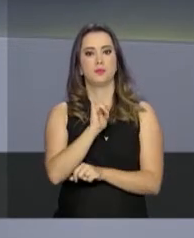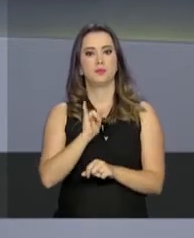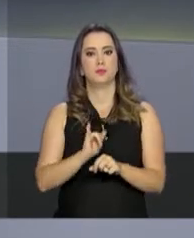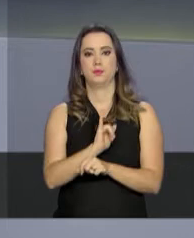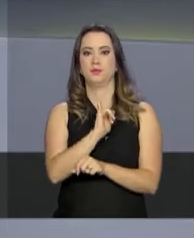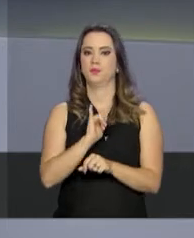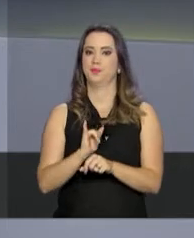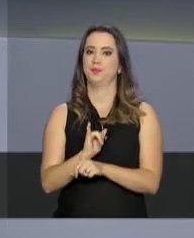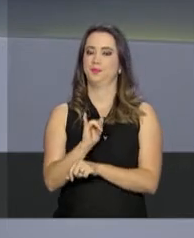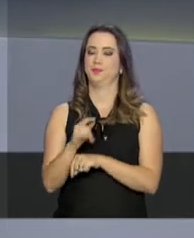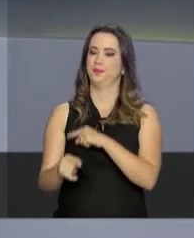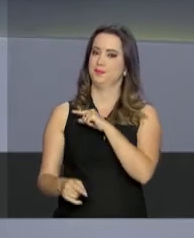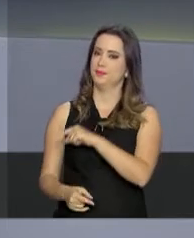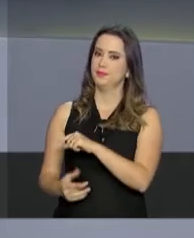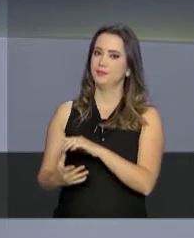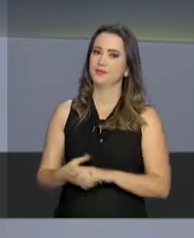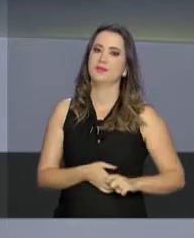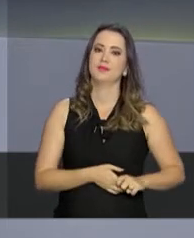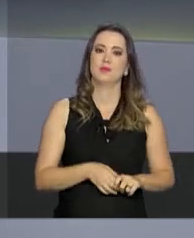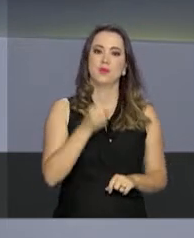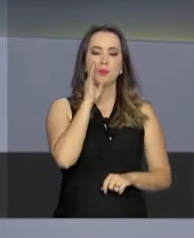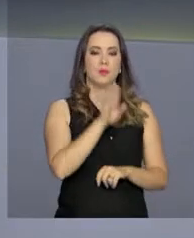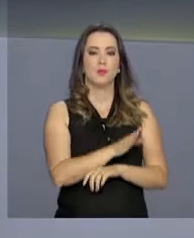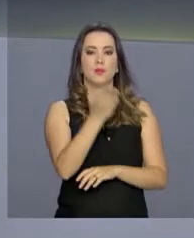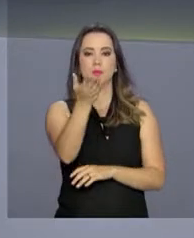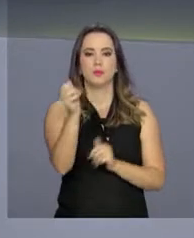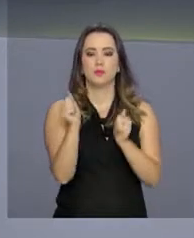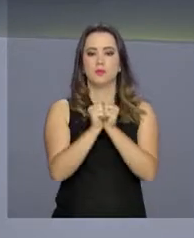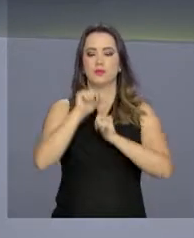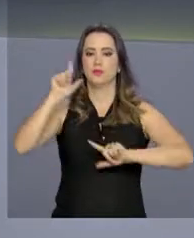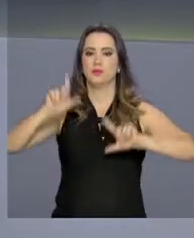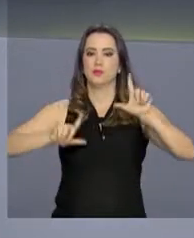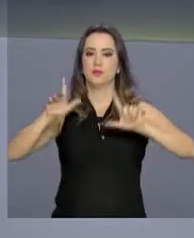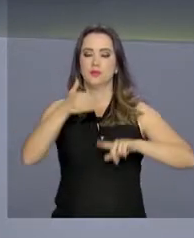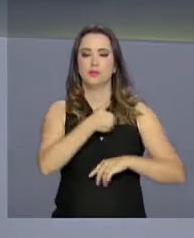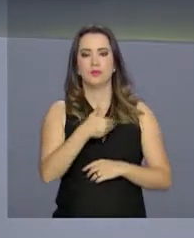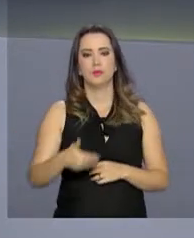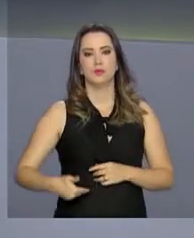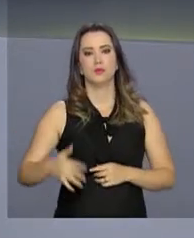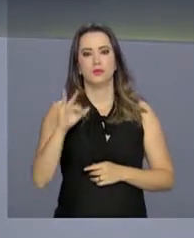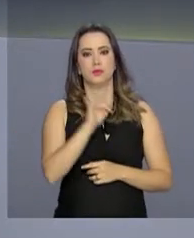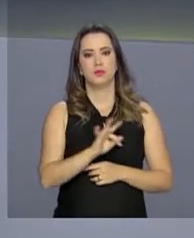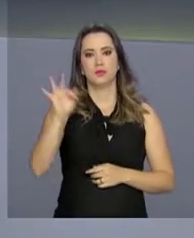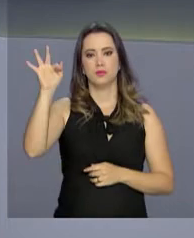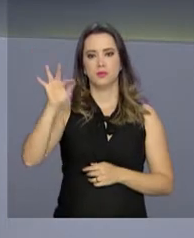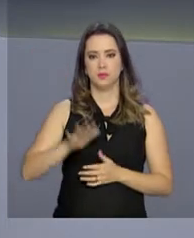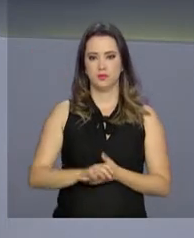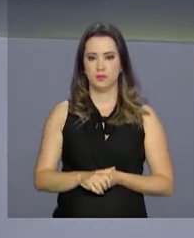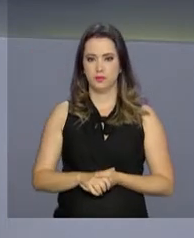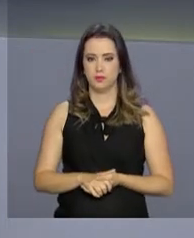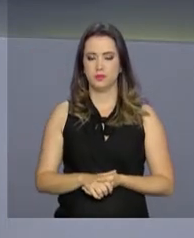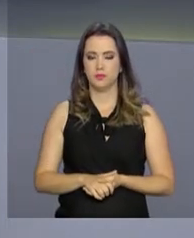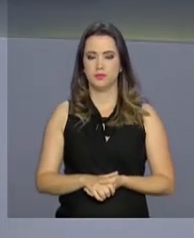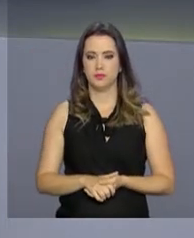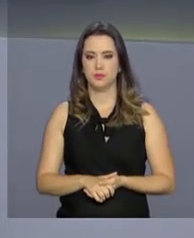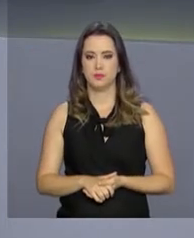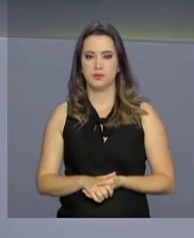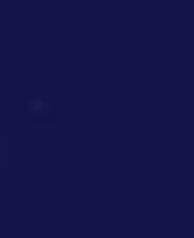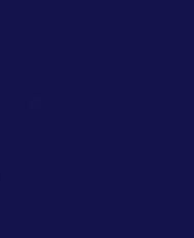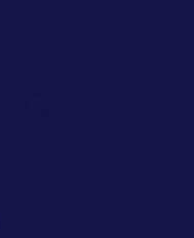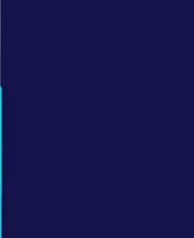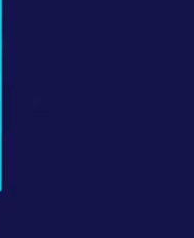disponíveis em nosso canal no YouTube. Uma boa tarde para você e continue com a gente aqui na NBR e a TV do Governo Federal.